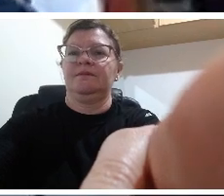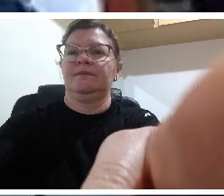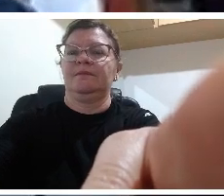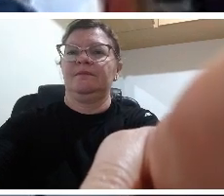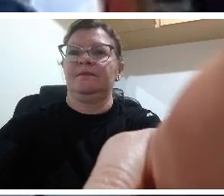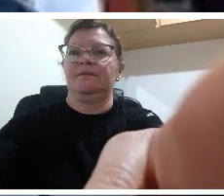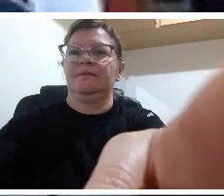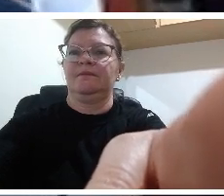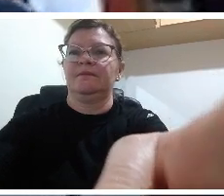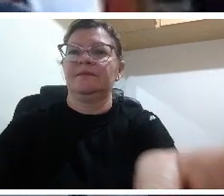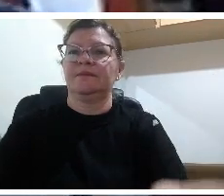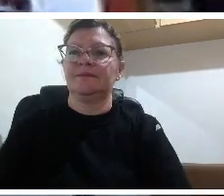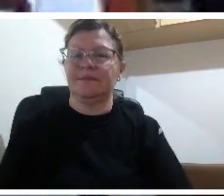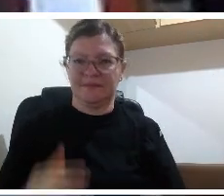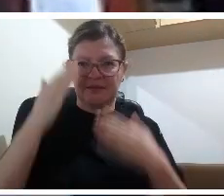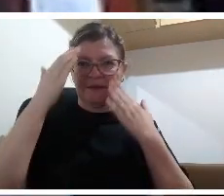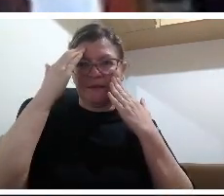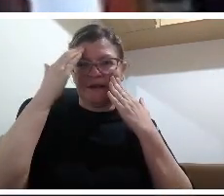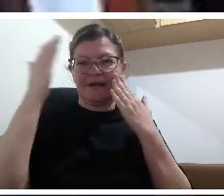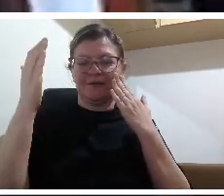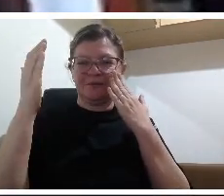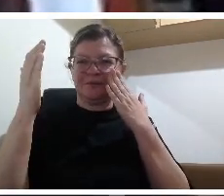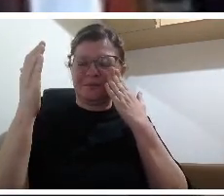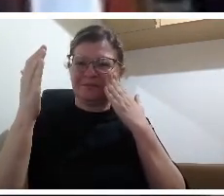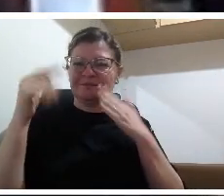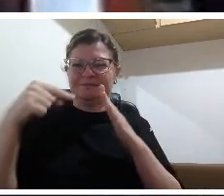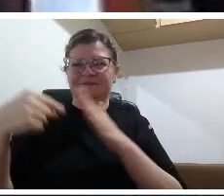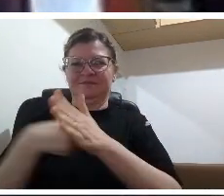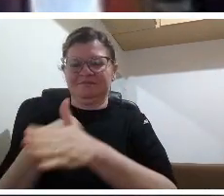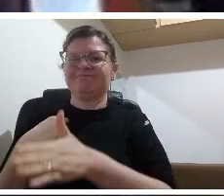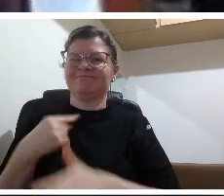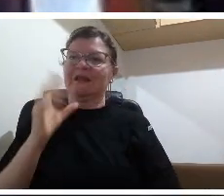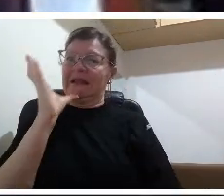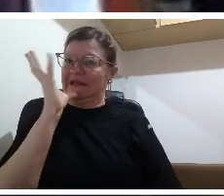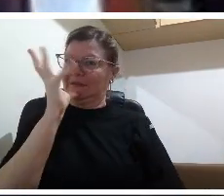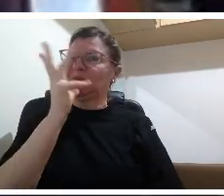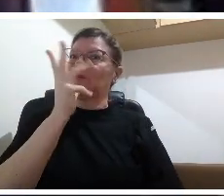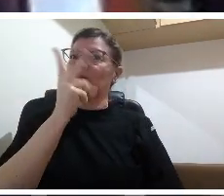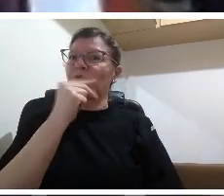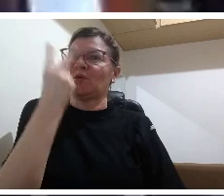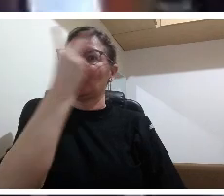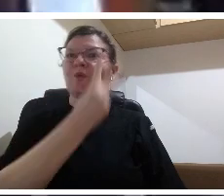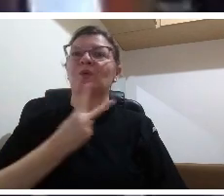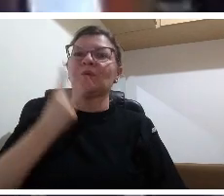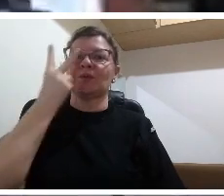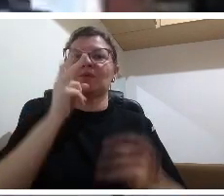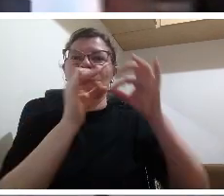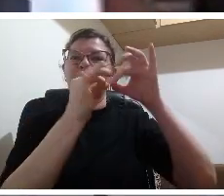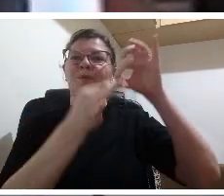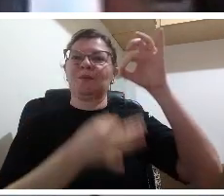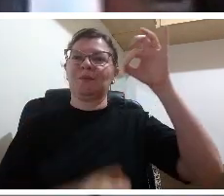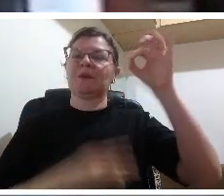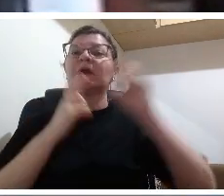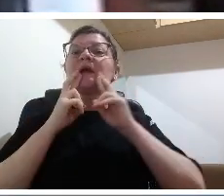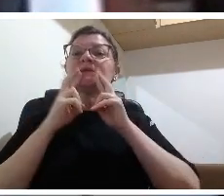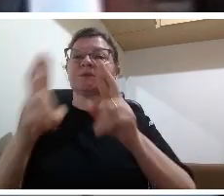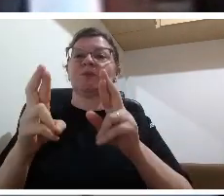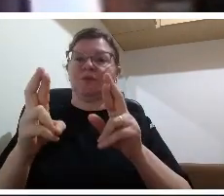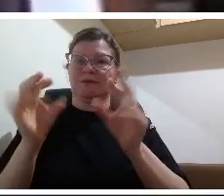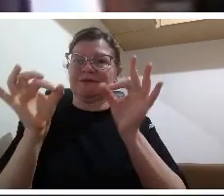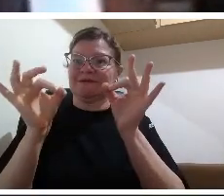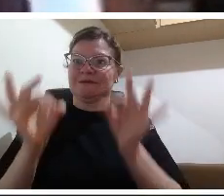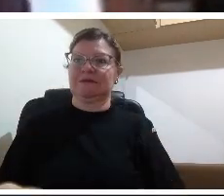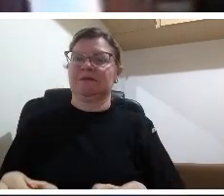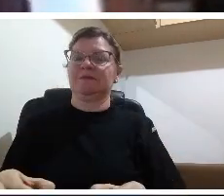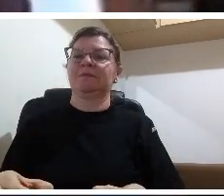mas serei breve em primeiro lugar a avaliação externa